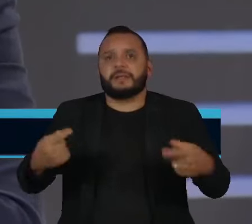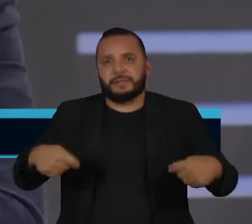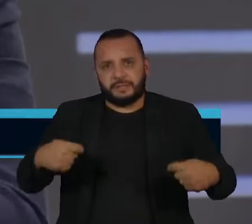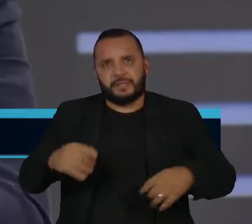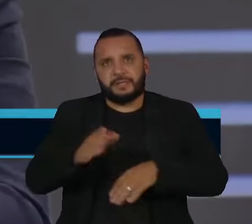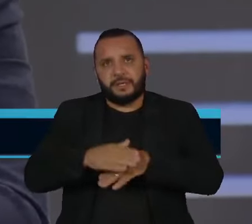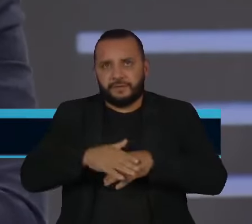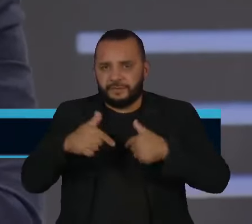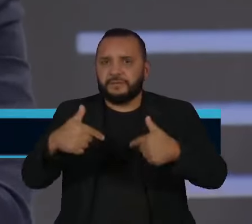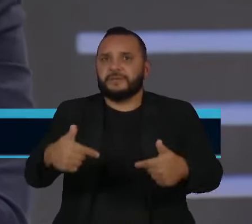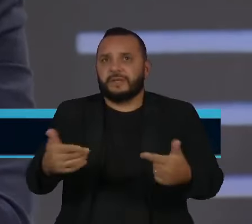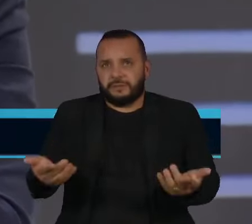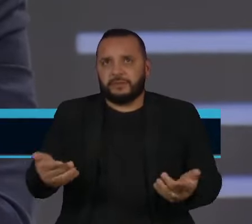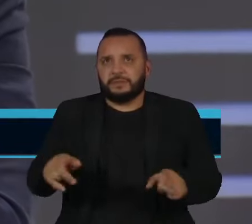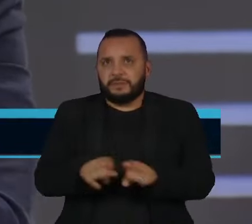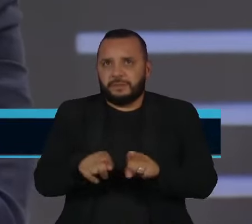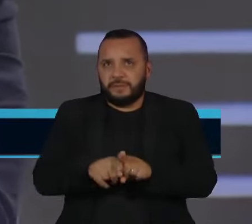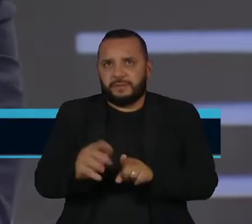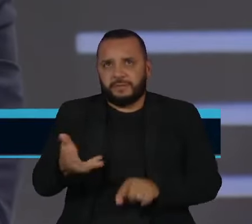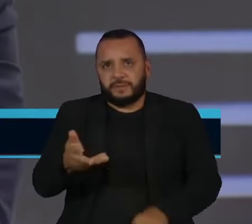efetividade e com muito mais velocidade.